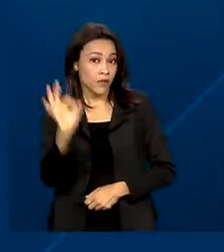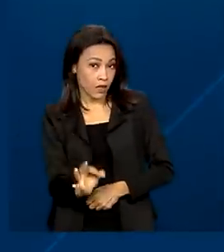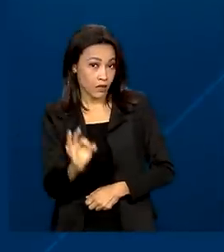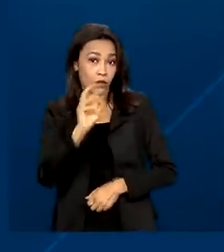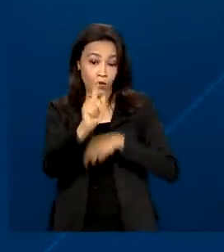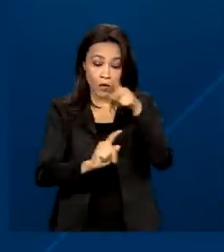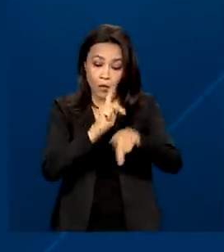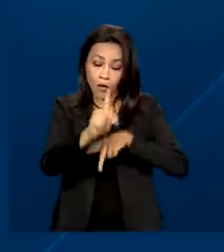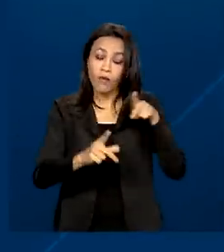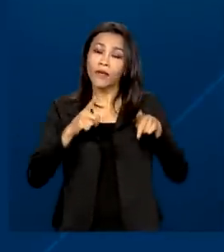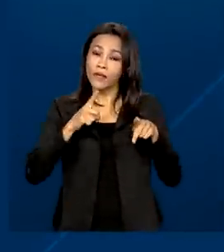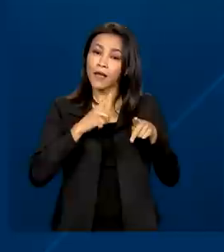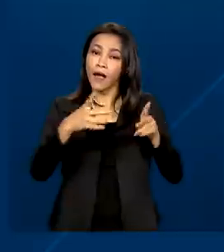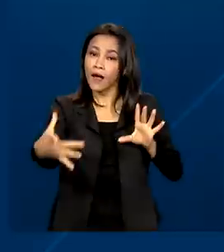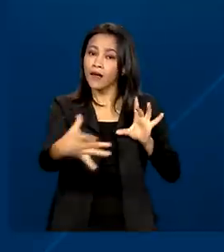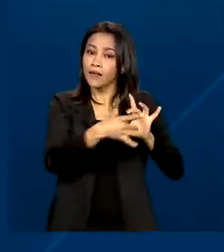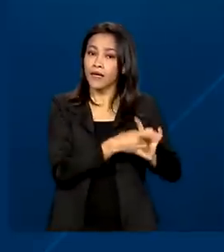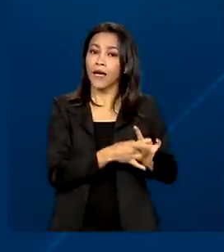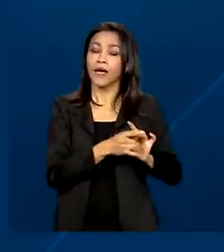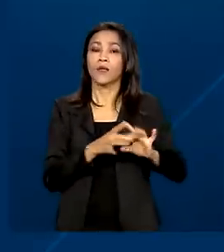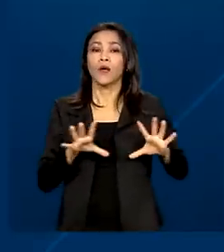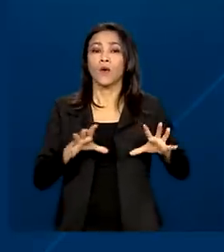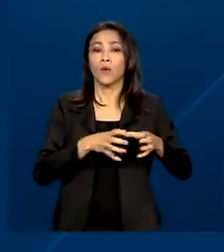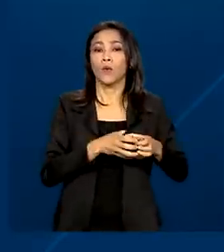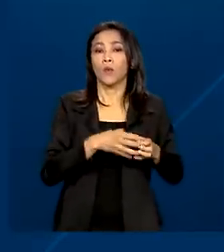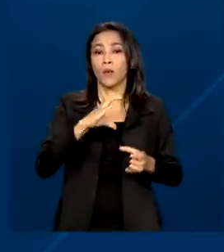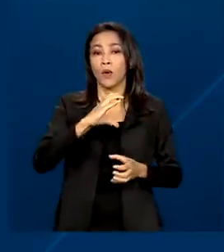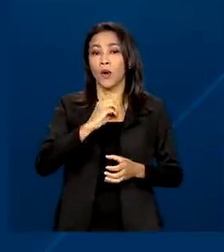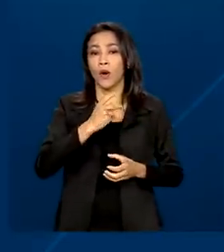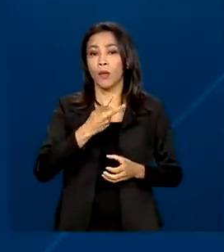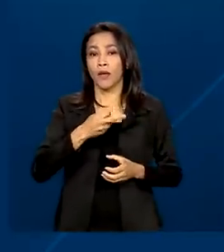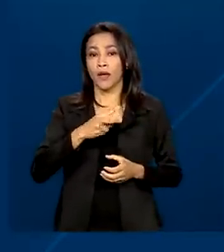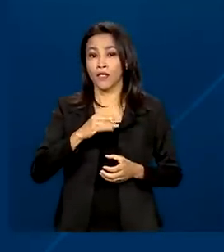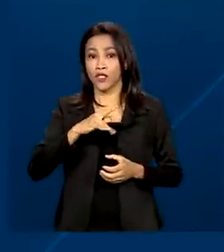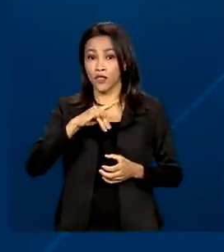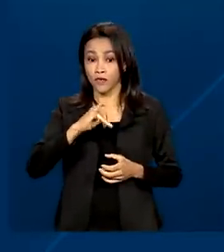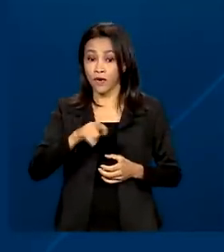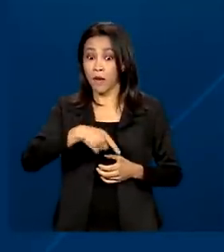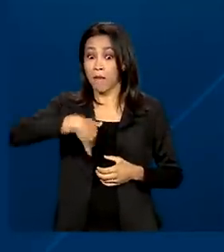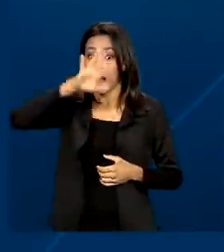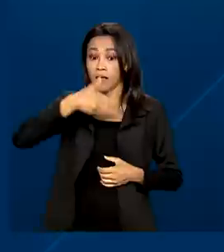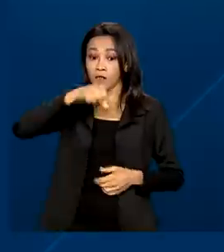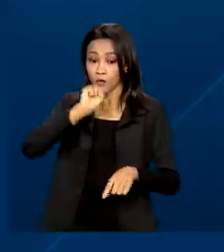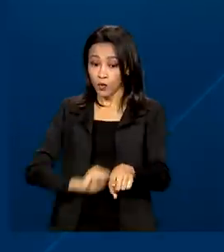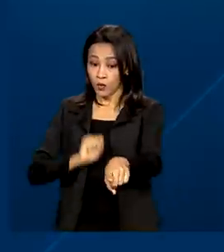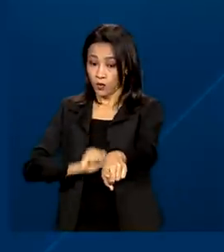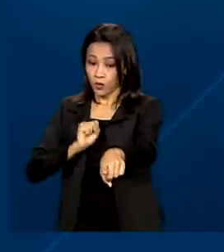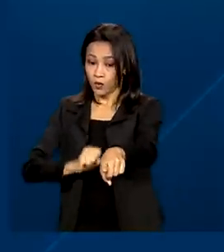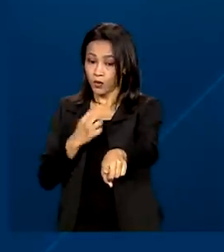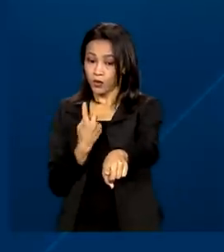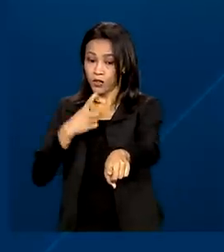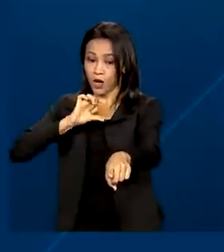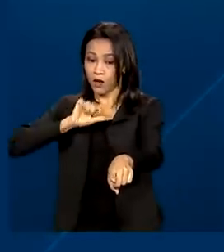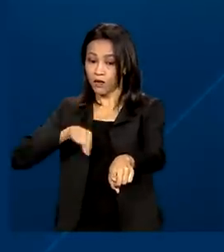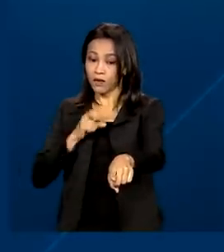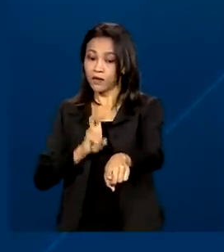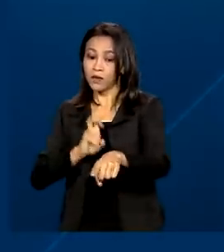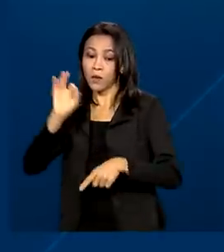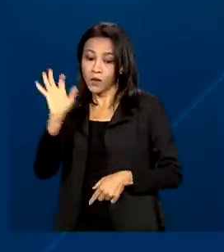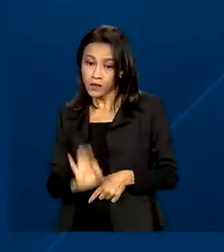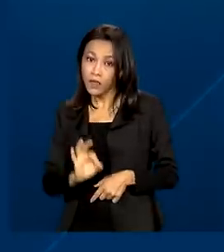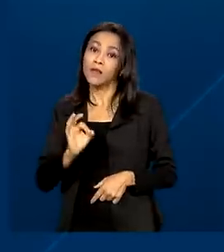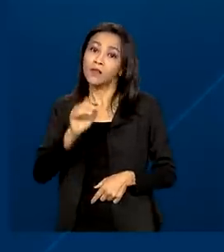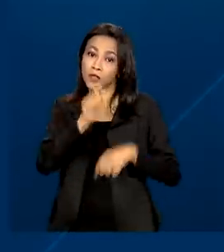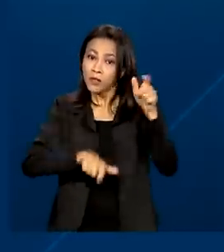associada a cooperativas de crédito. A região de maior destaque é a sul, com 19,5% da população